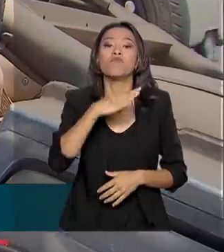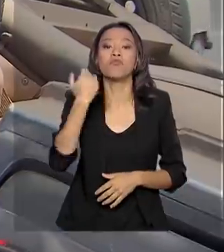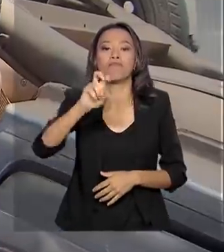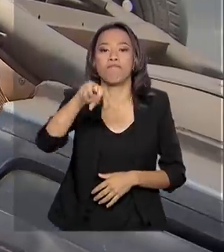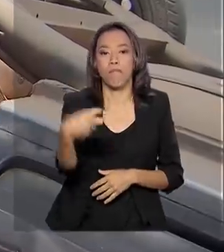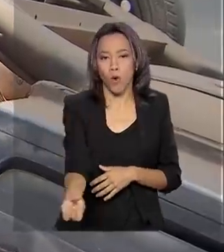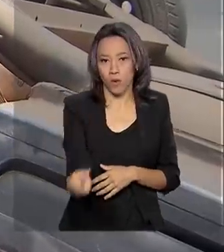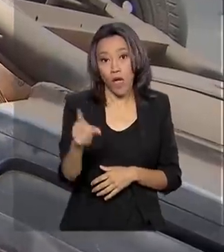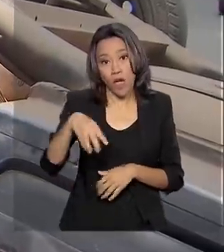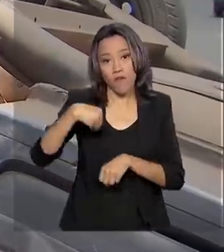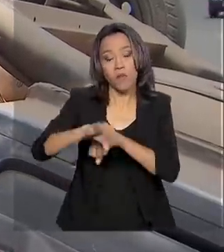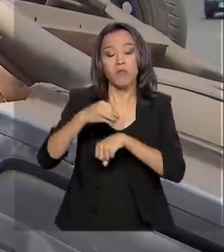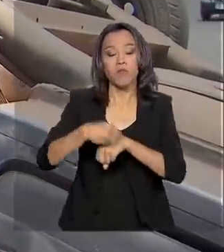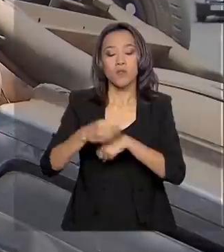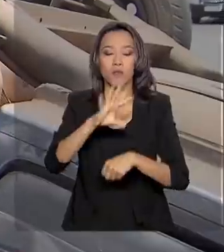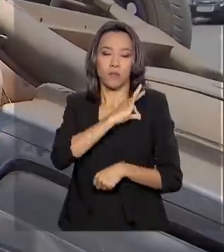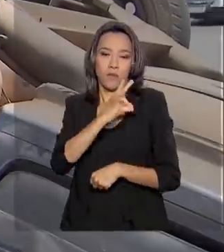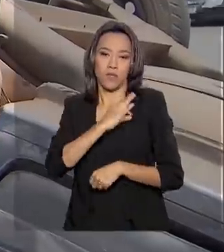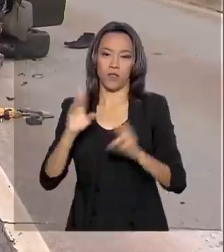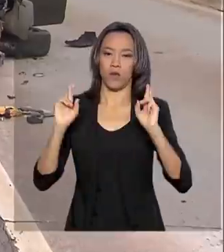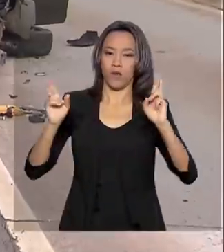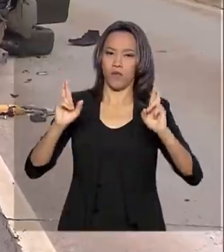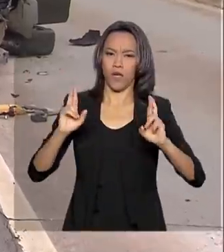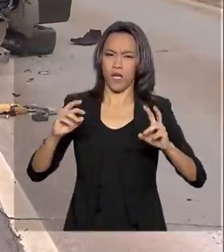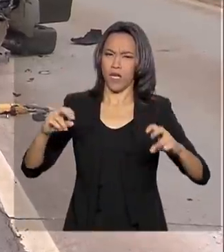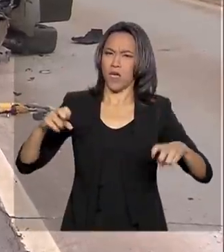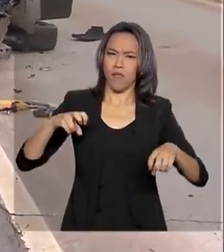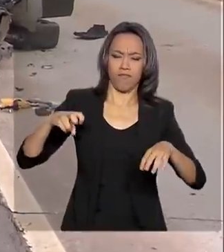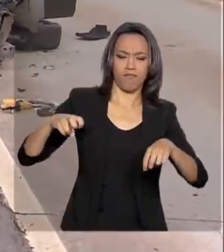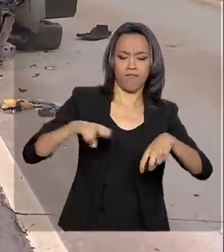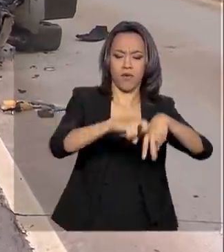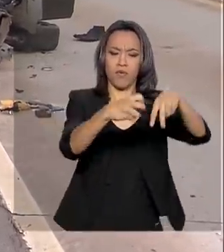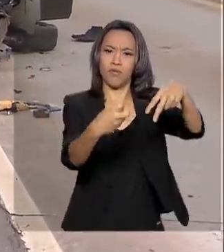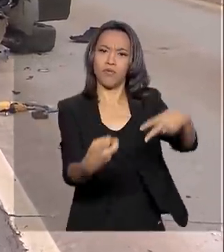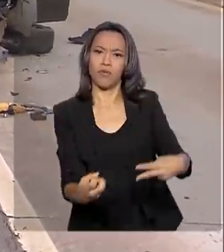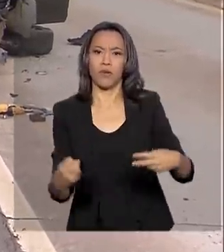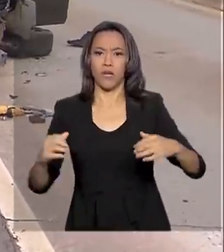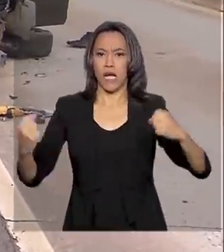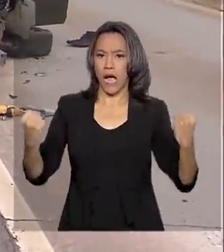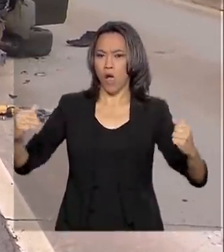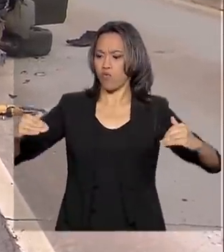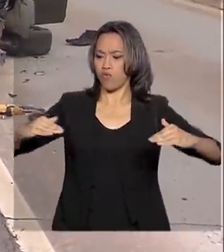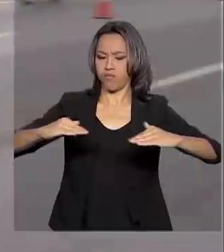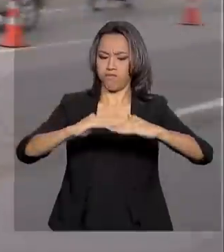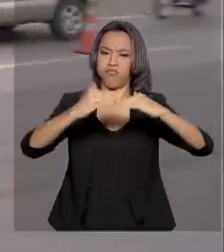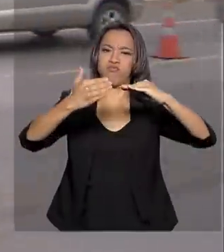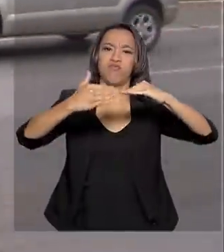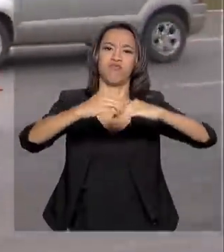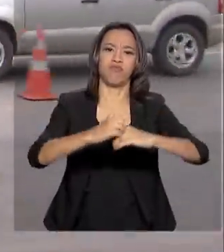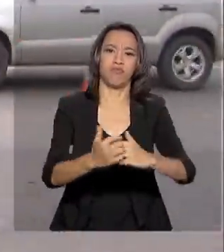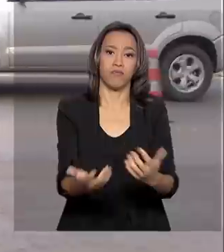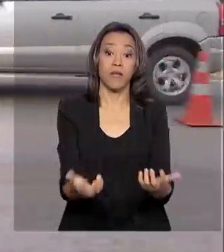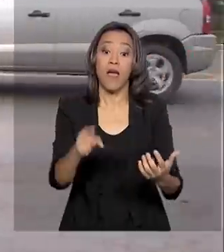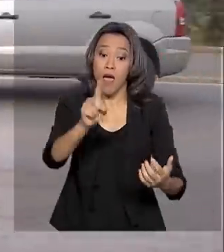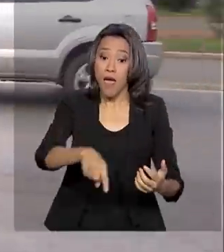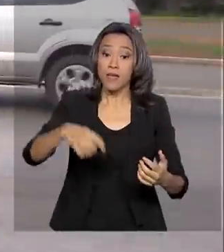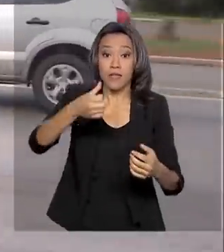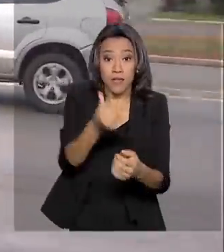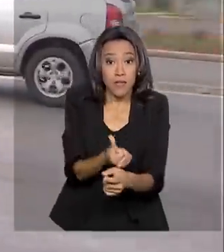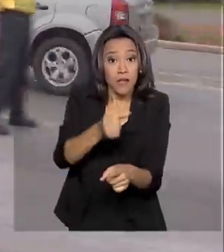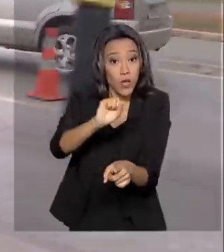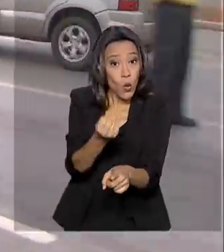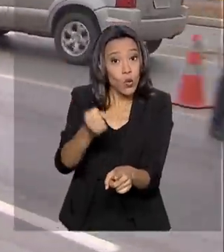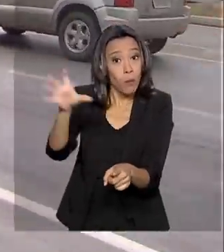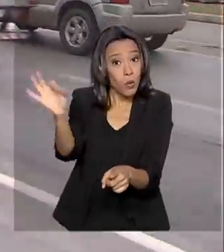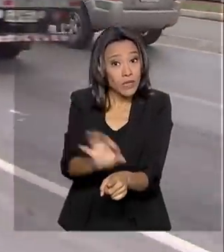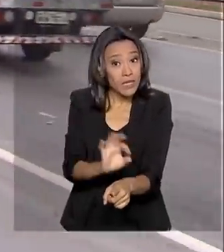da Polícia Rodoviária Federal. Os atropelamentos de pessoas e colisões frontais foram responsáveis por 68% do